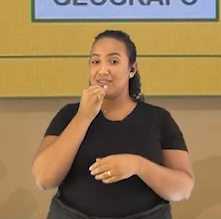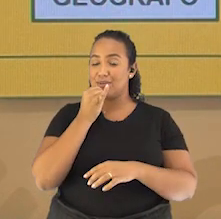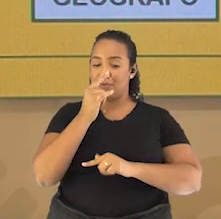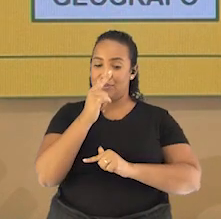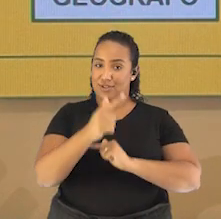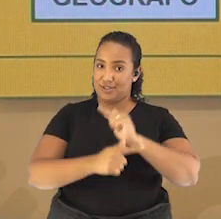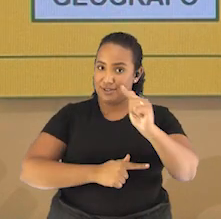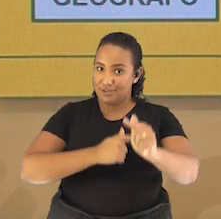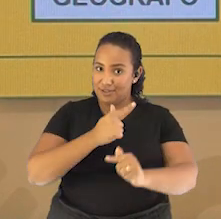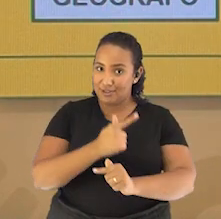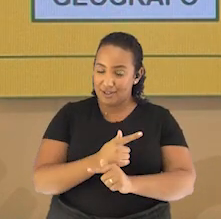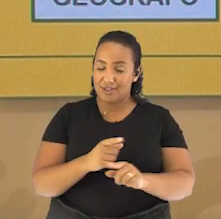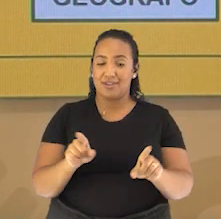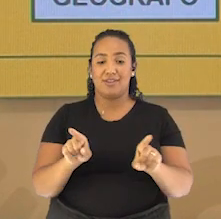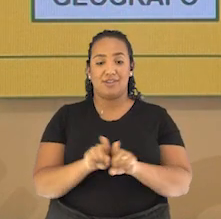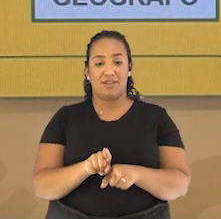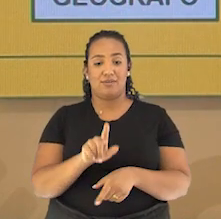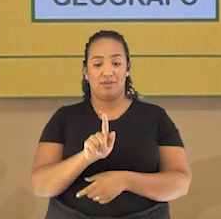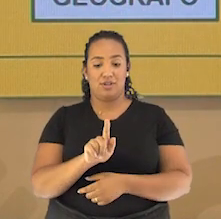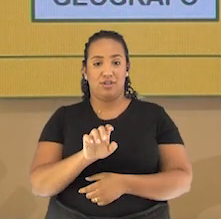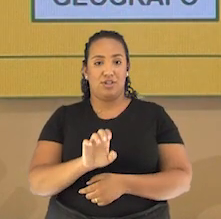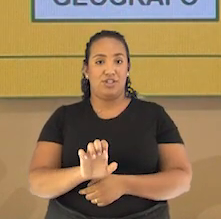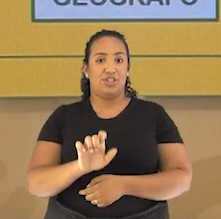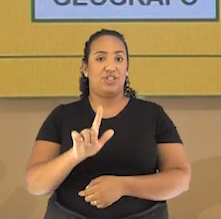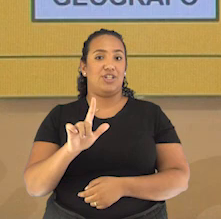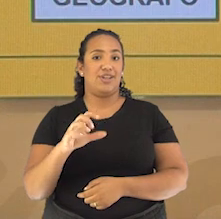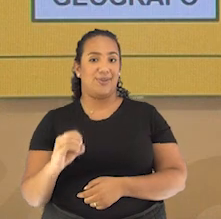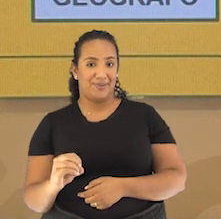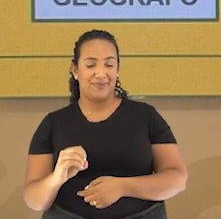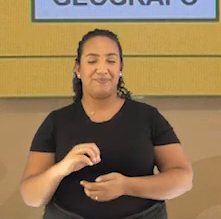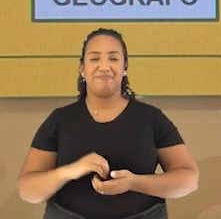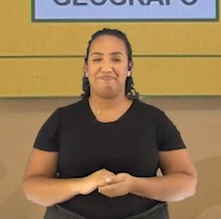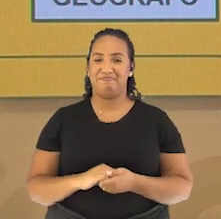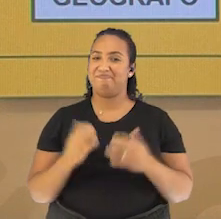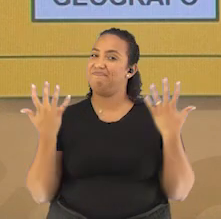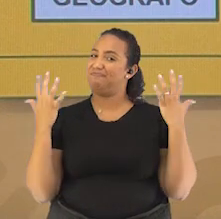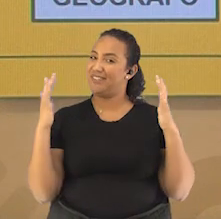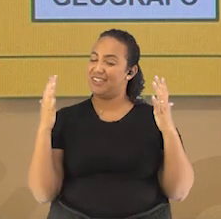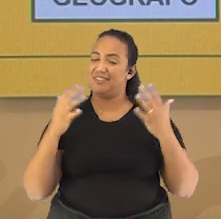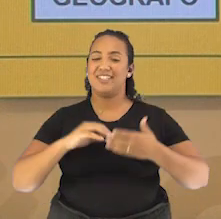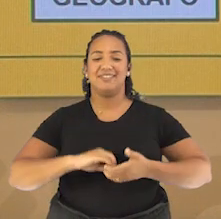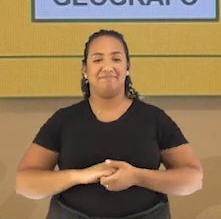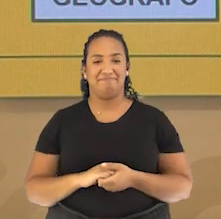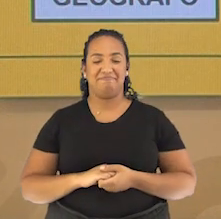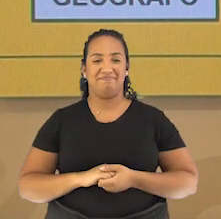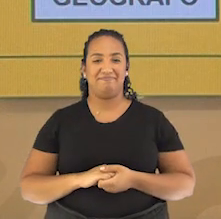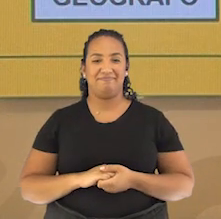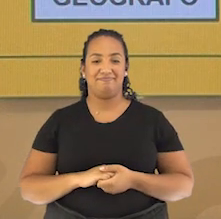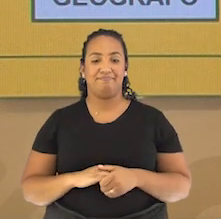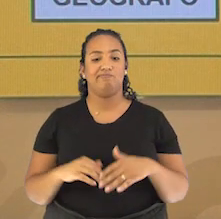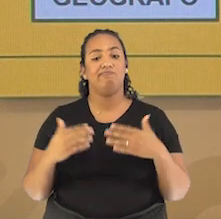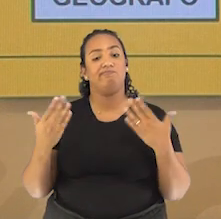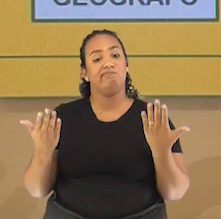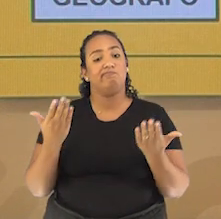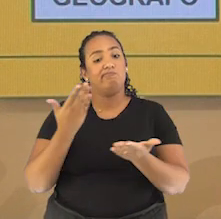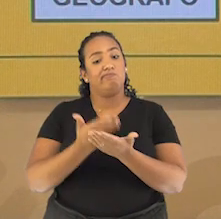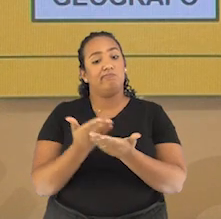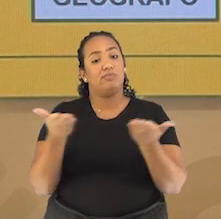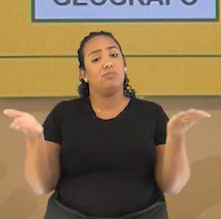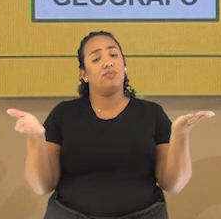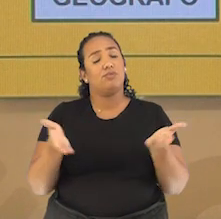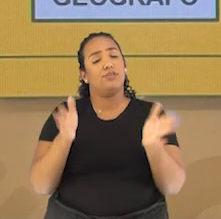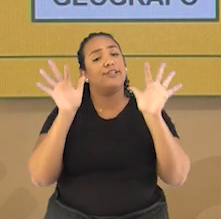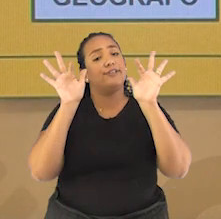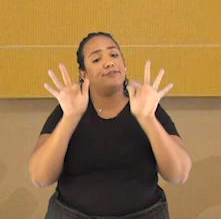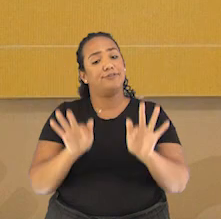geografia, em gelo e também em girafa. Excelente, pessoal! Bom, a